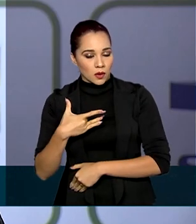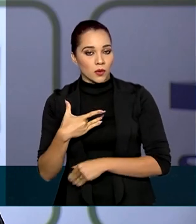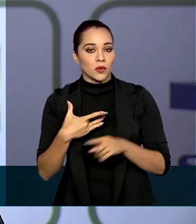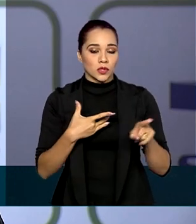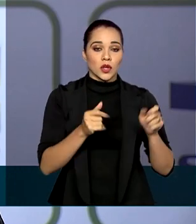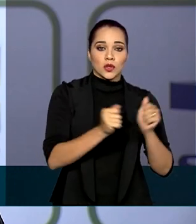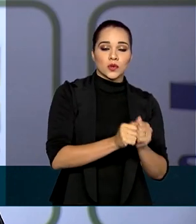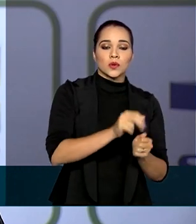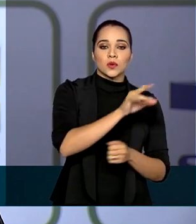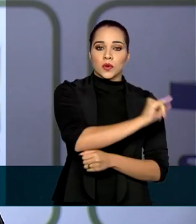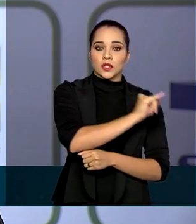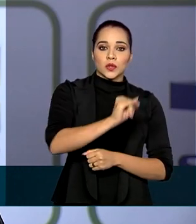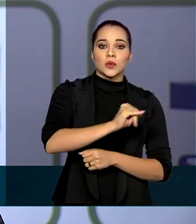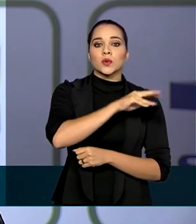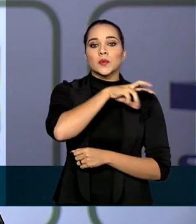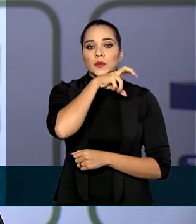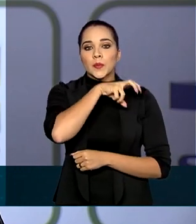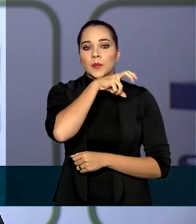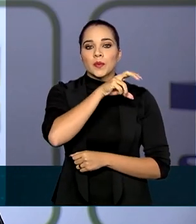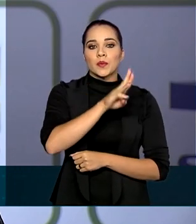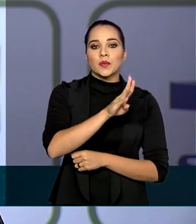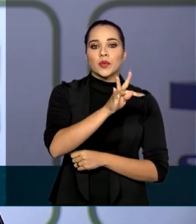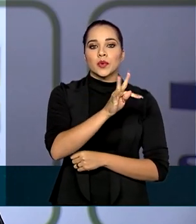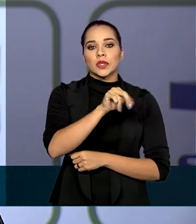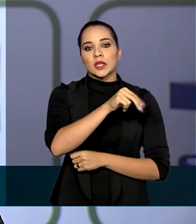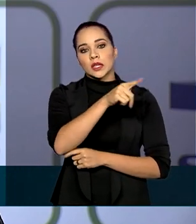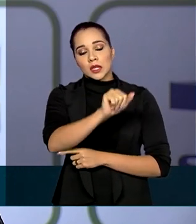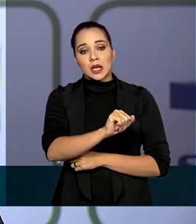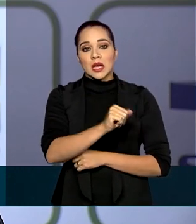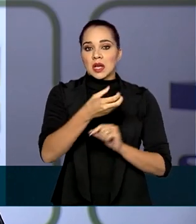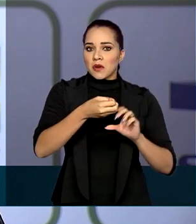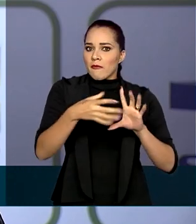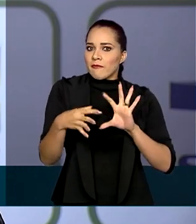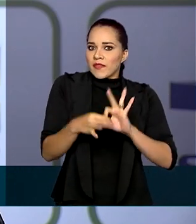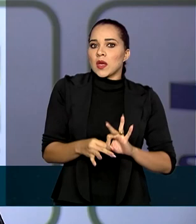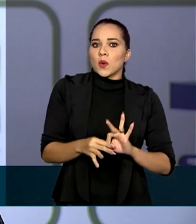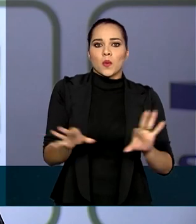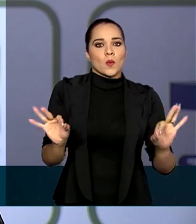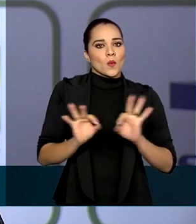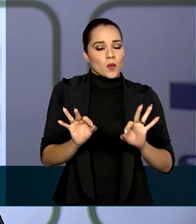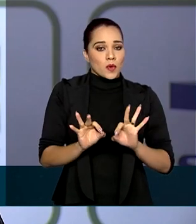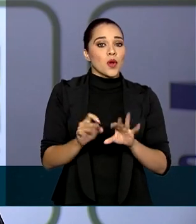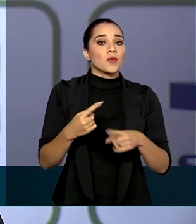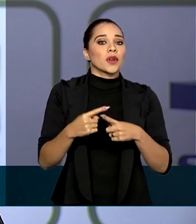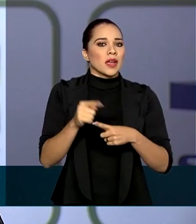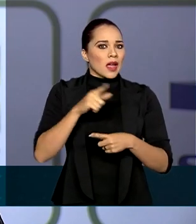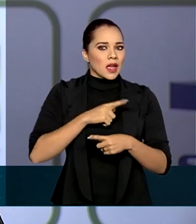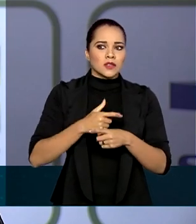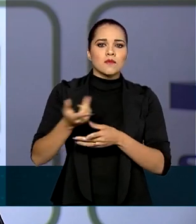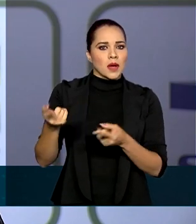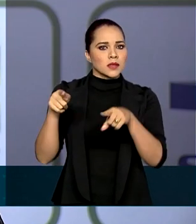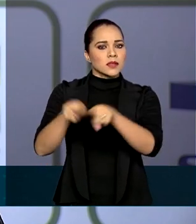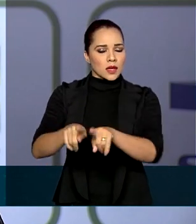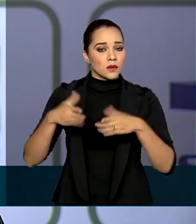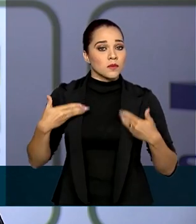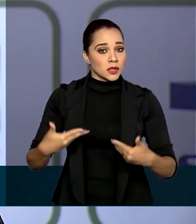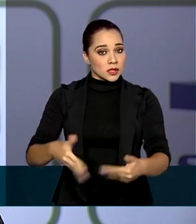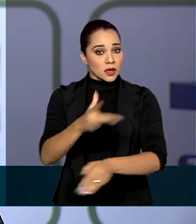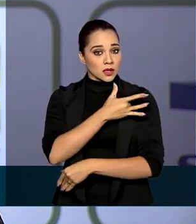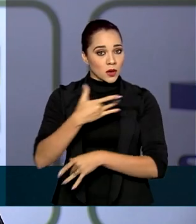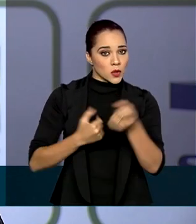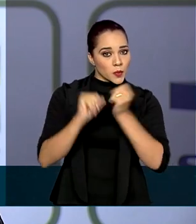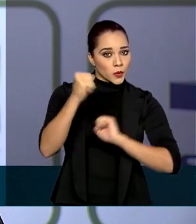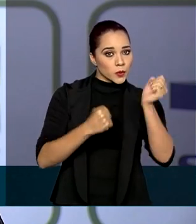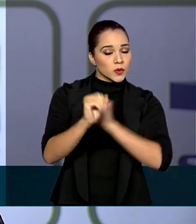e o Instituto Butantan, sem caráter vinculante, por se tratar de um grande parceiro do Ministério da Saúde na